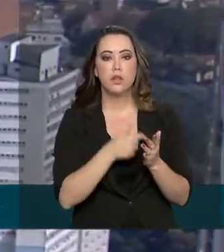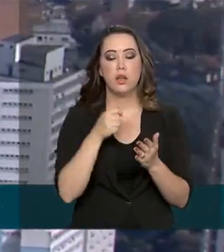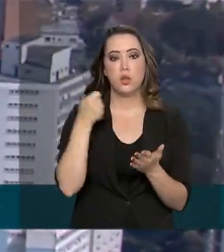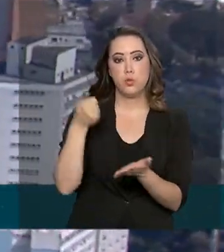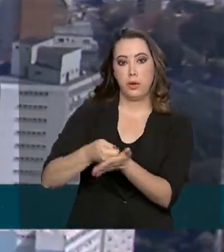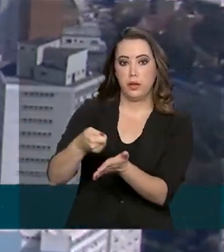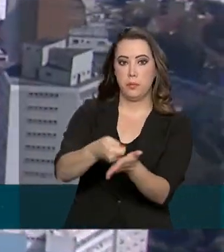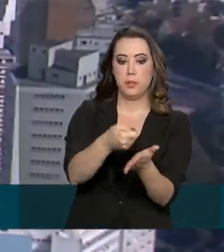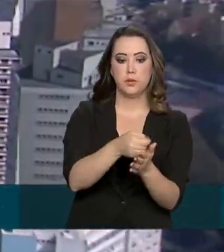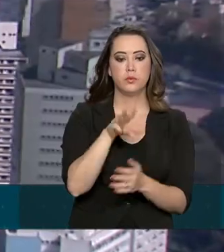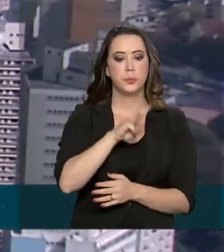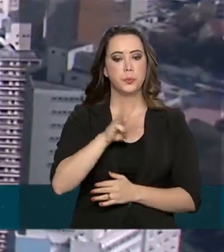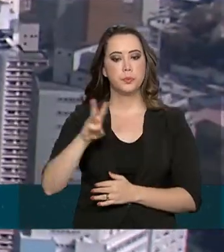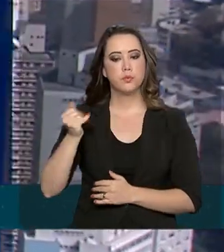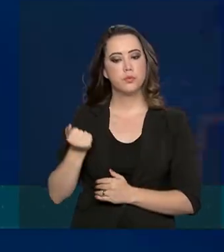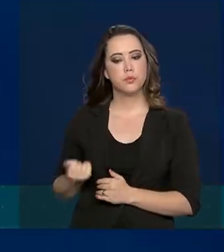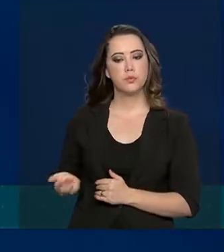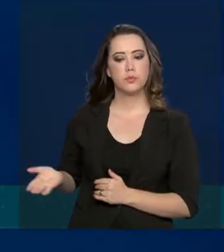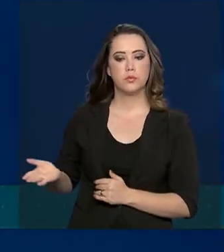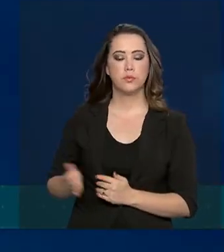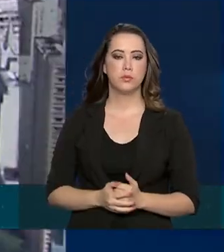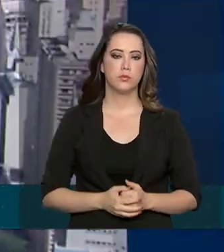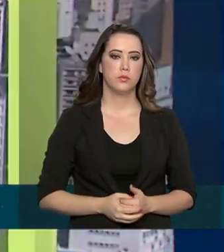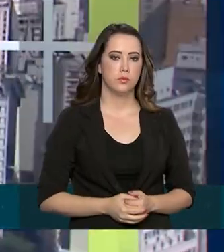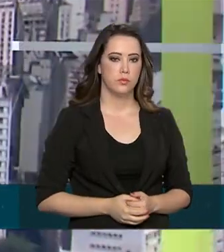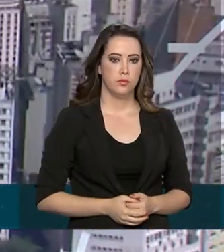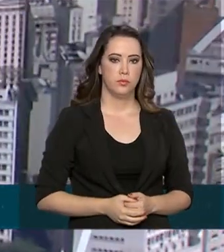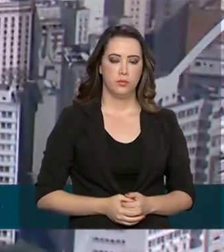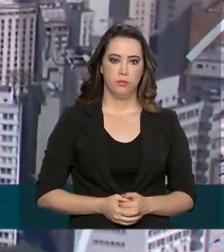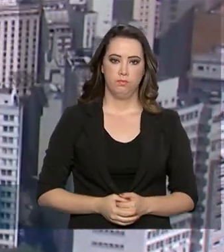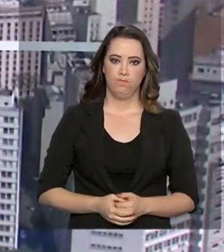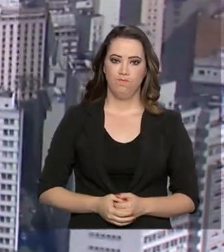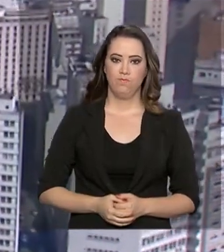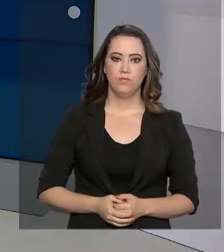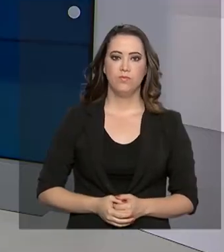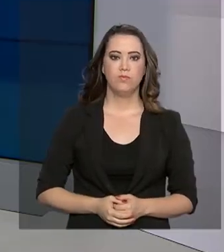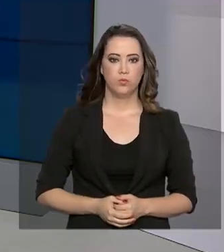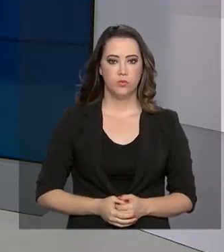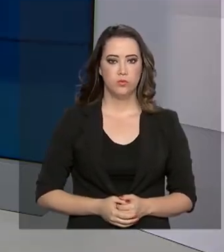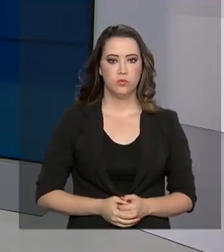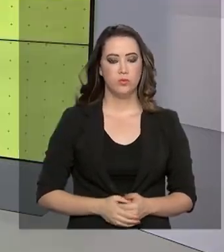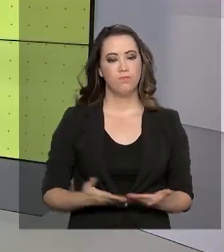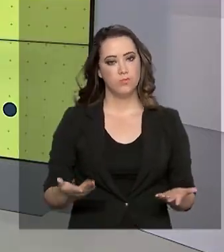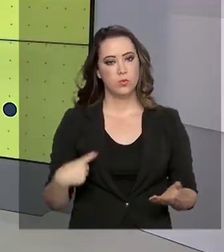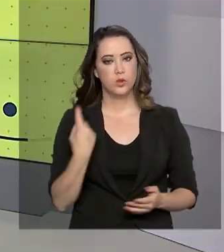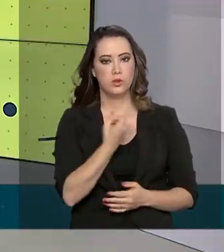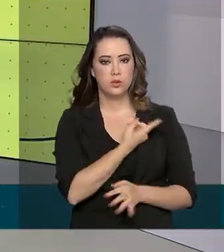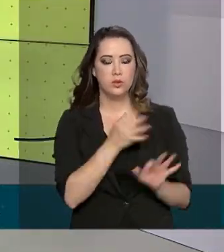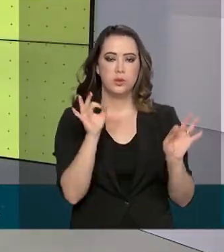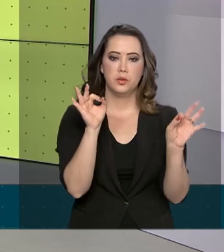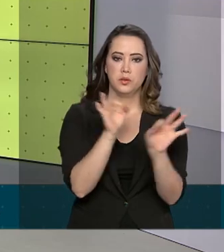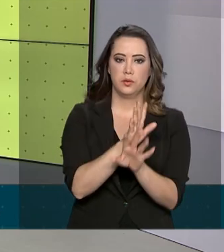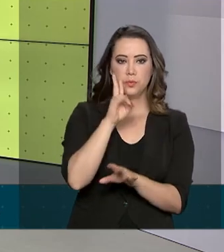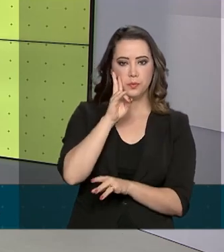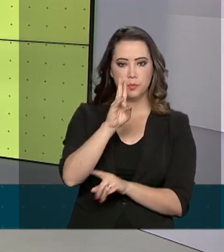está no site inss.gov.br. O Governo Agora fica por aqui. Você pode nos